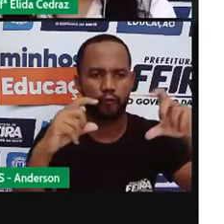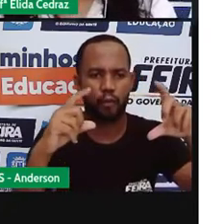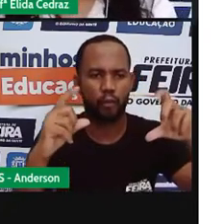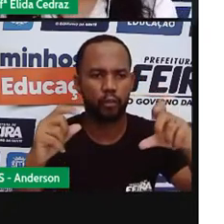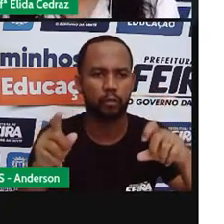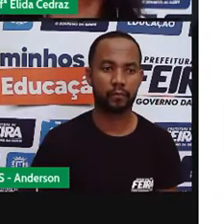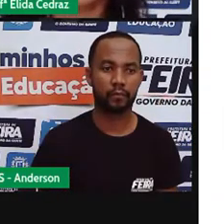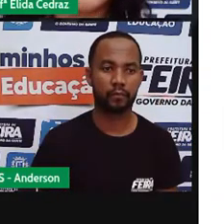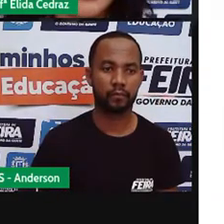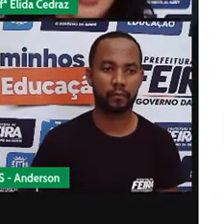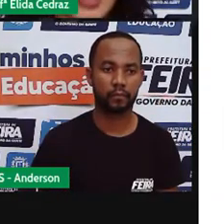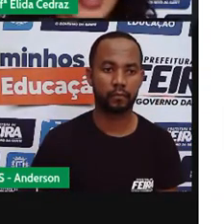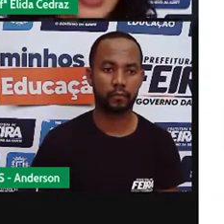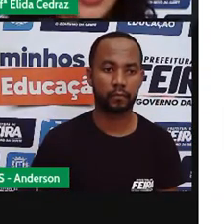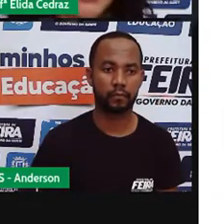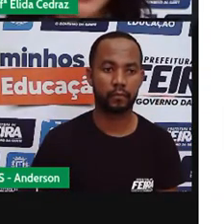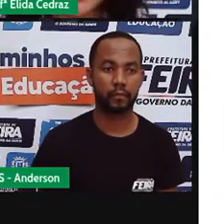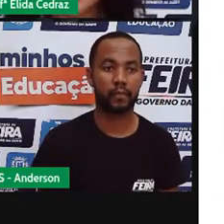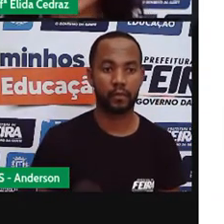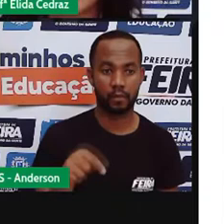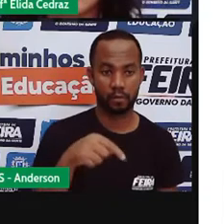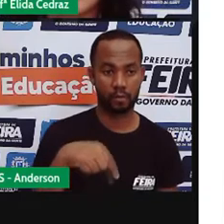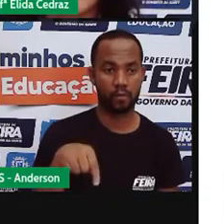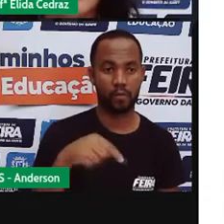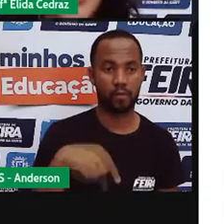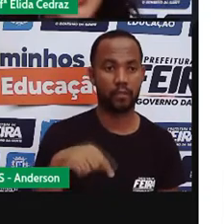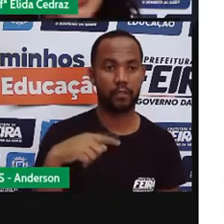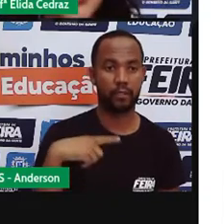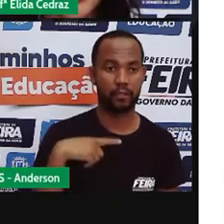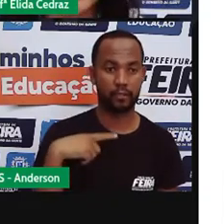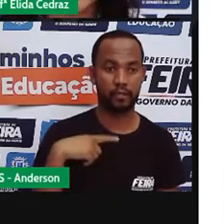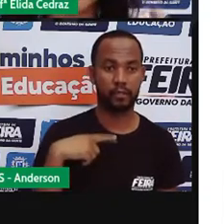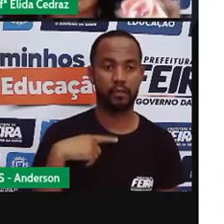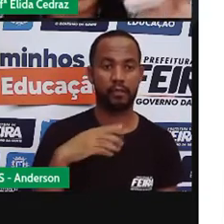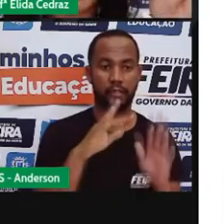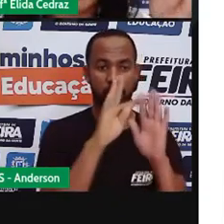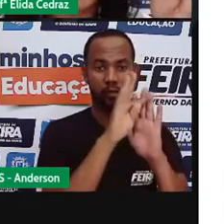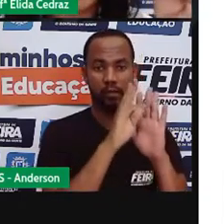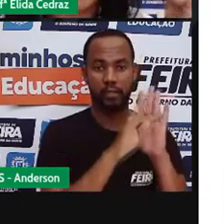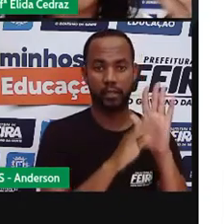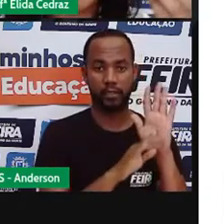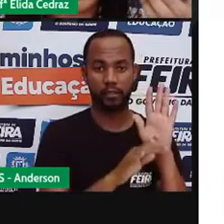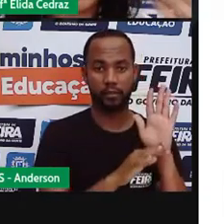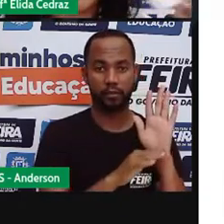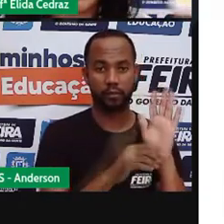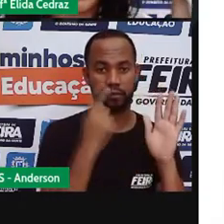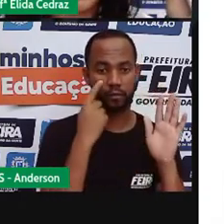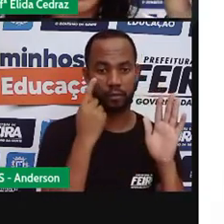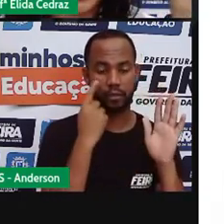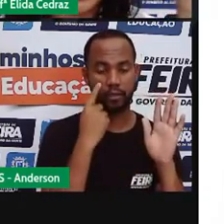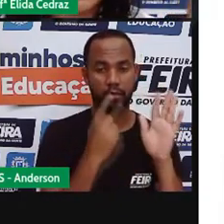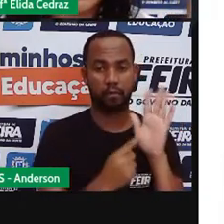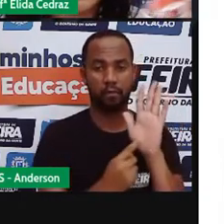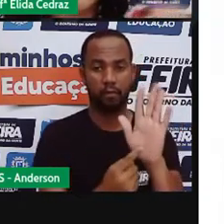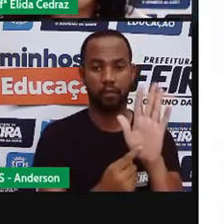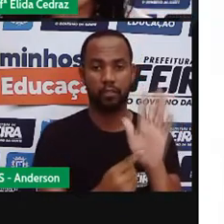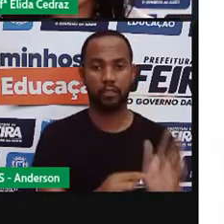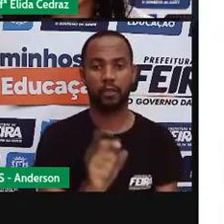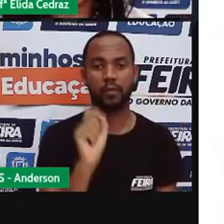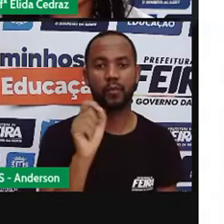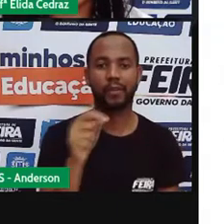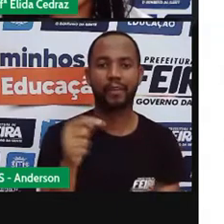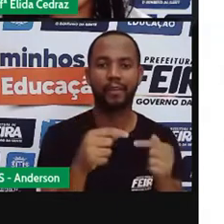palavras. E aí nós também temos o texto instrucional do Uno. Ó, eu até trouxe aqui as cartas.